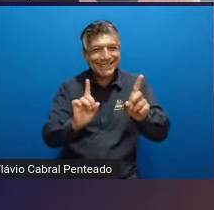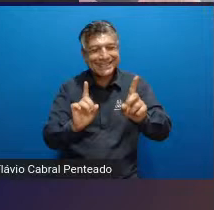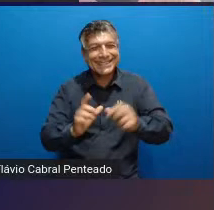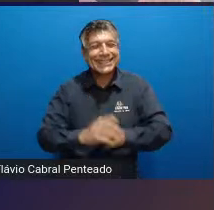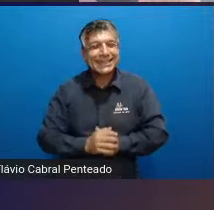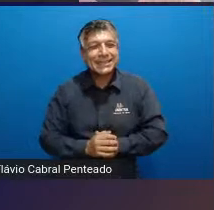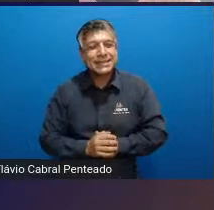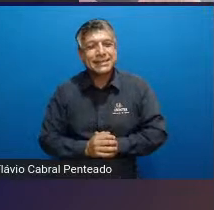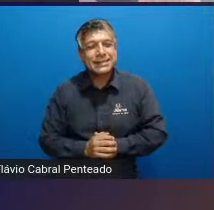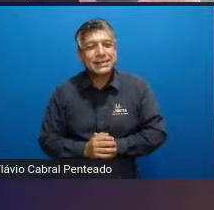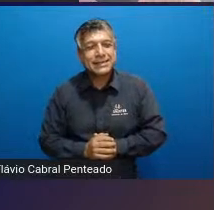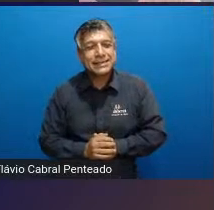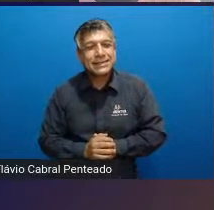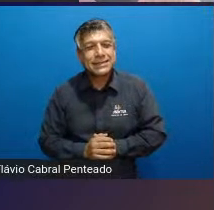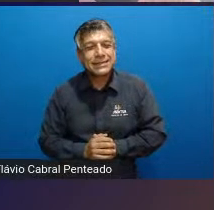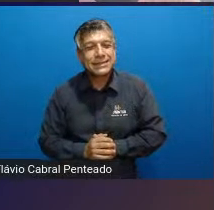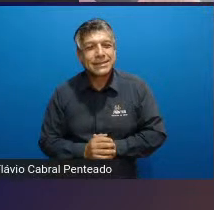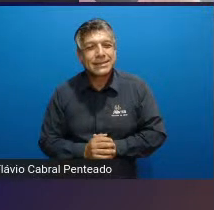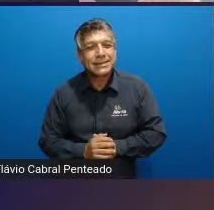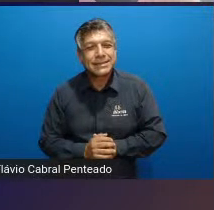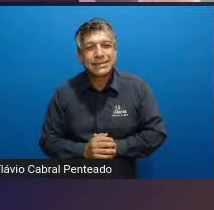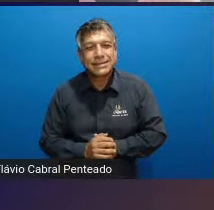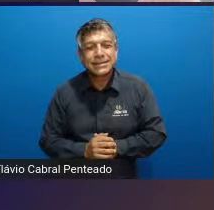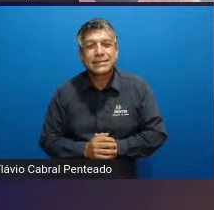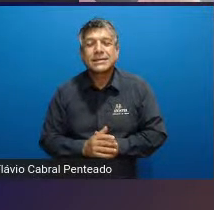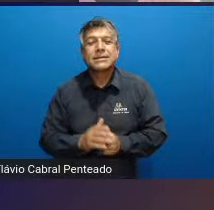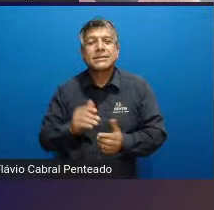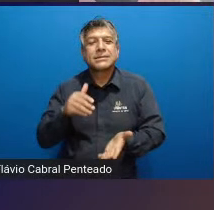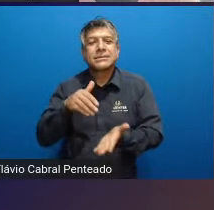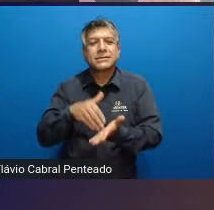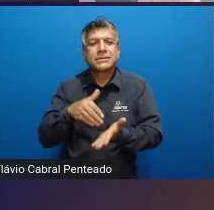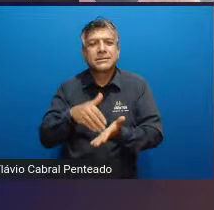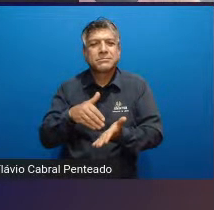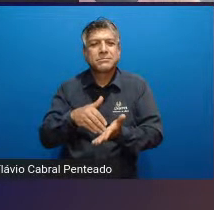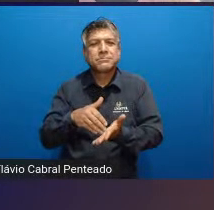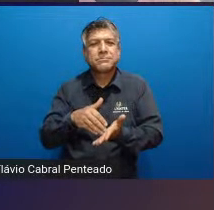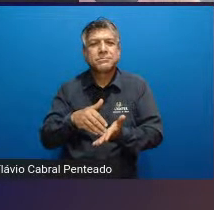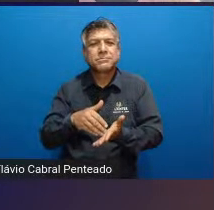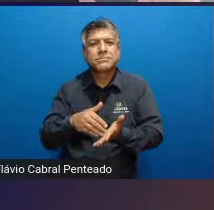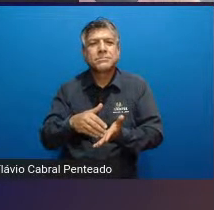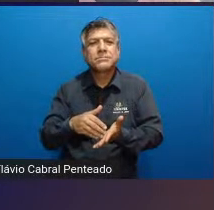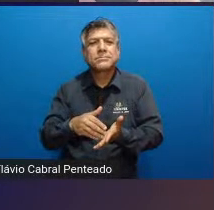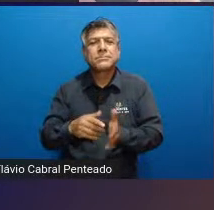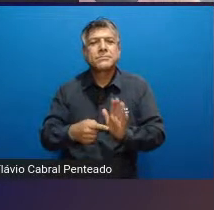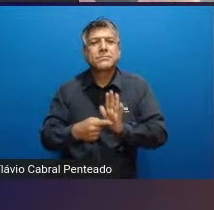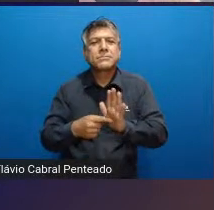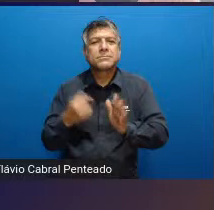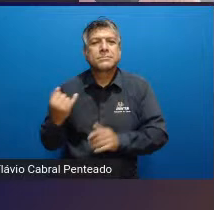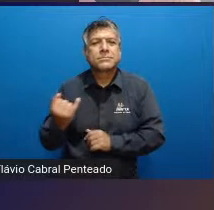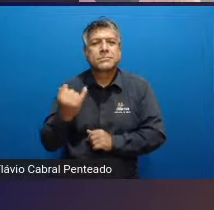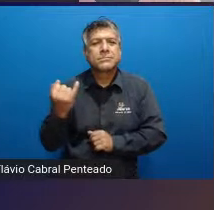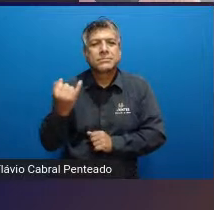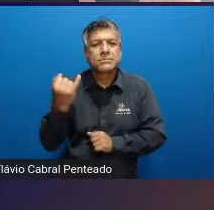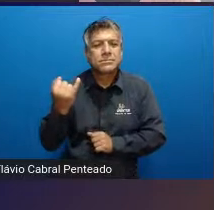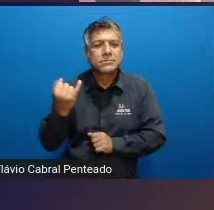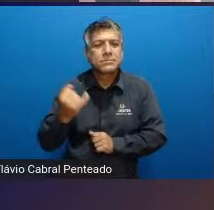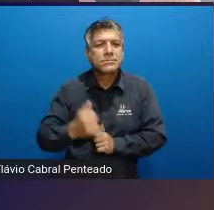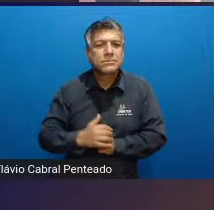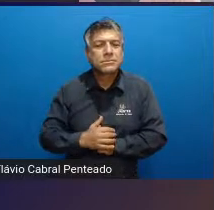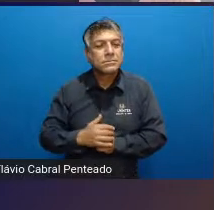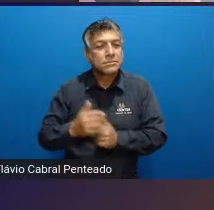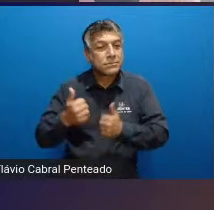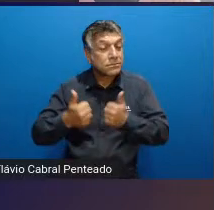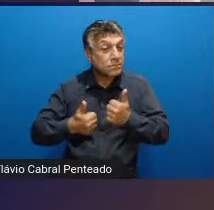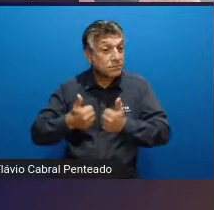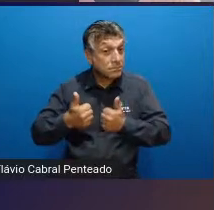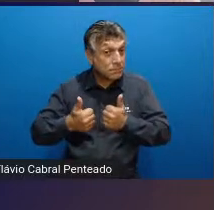nós realizamos ali uma posição muito importante do futebol e